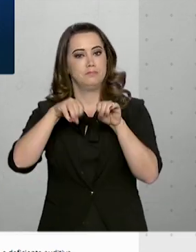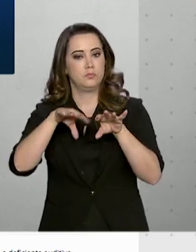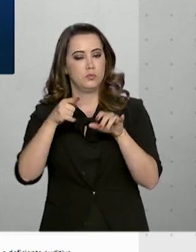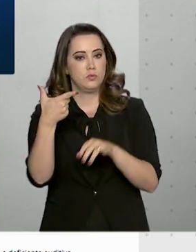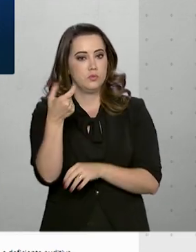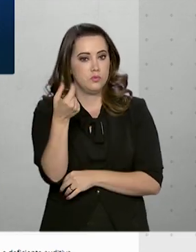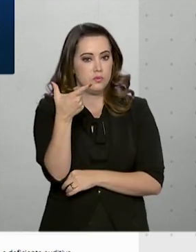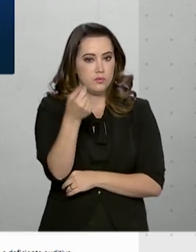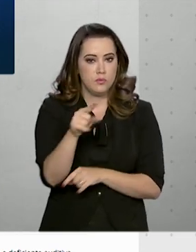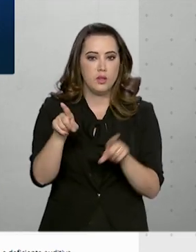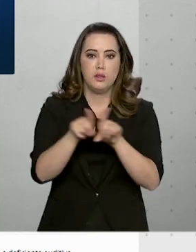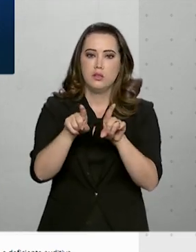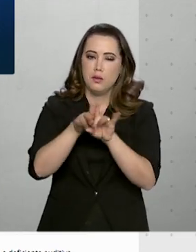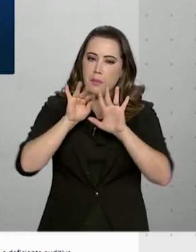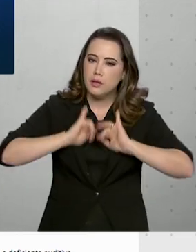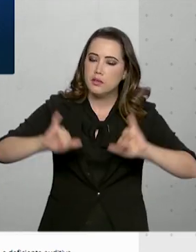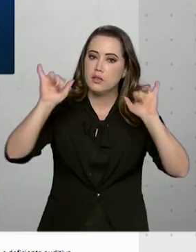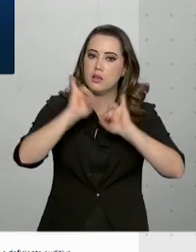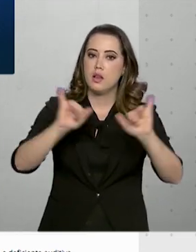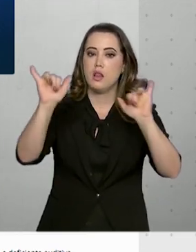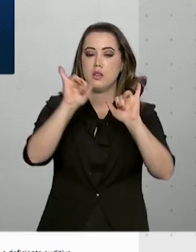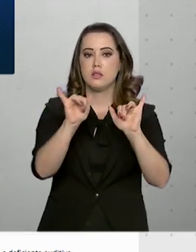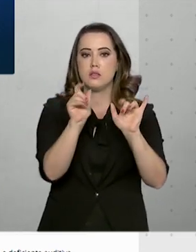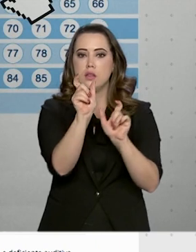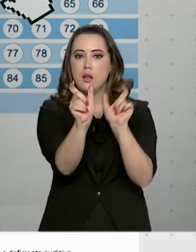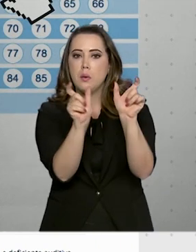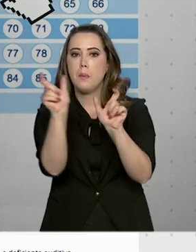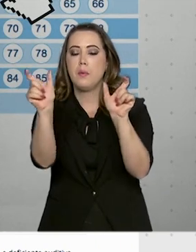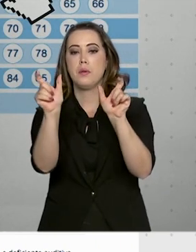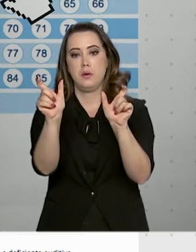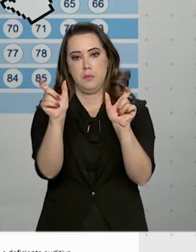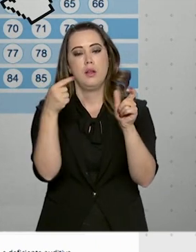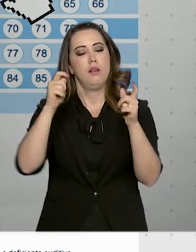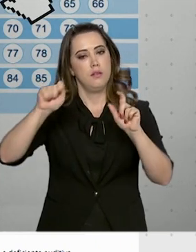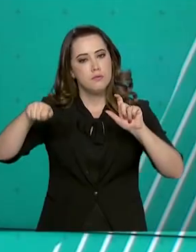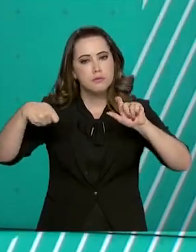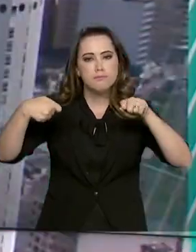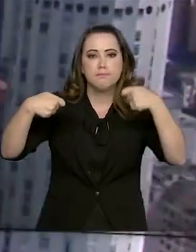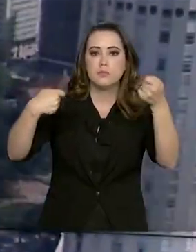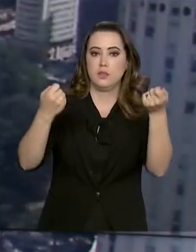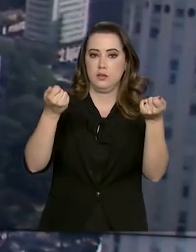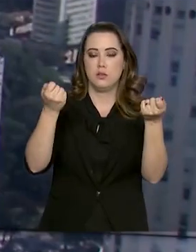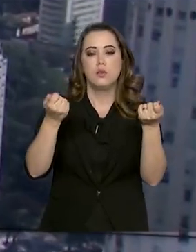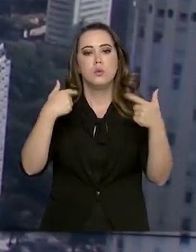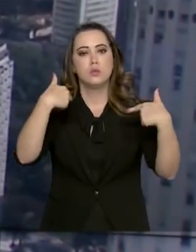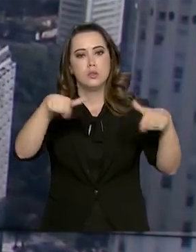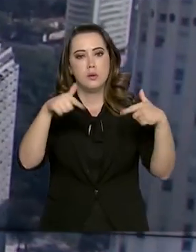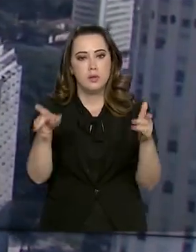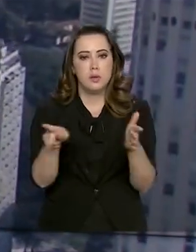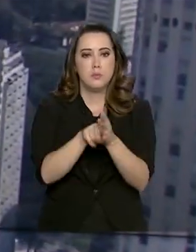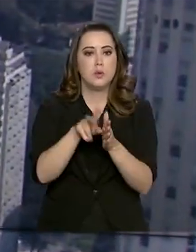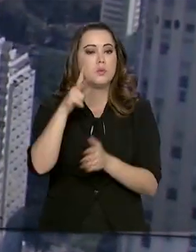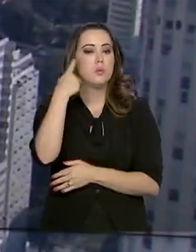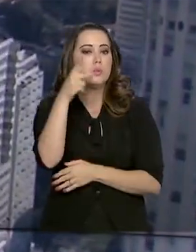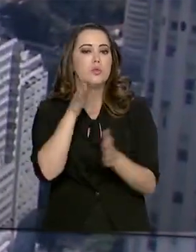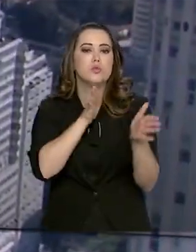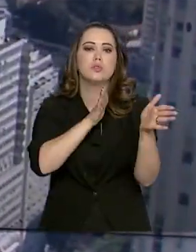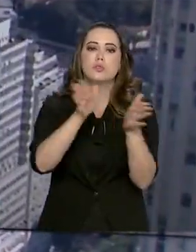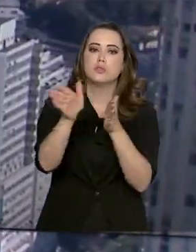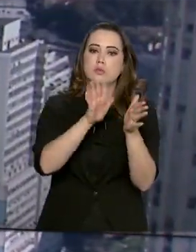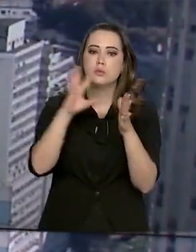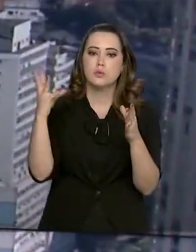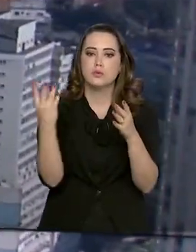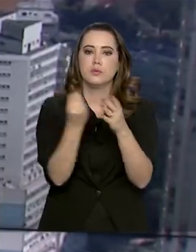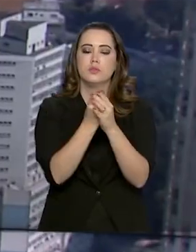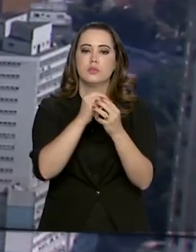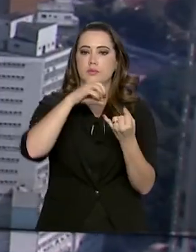2020 também será lançado um glossário de palavras e sinais. As iniciativas fazem parte da política de acessibilidade